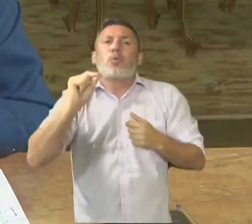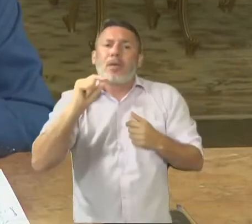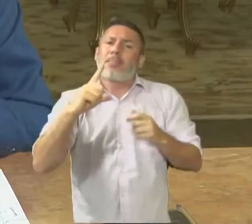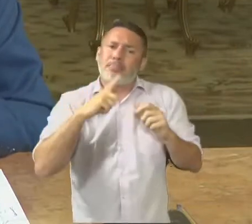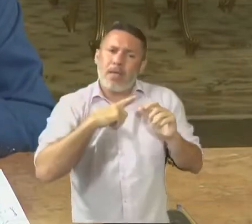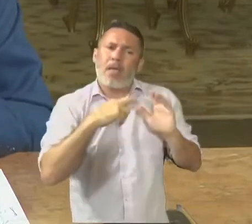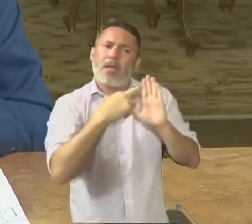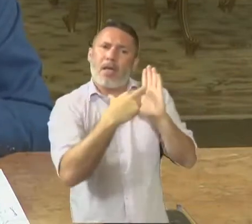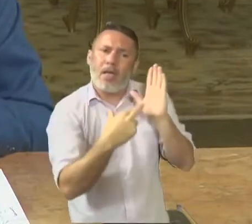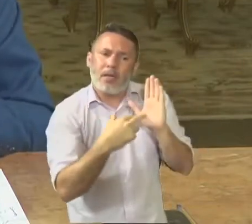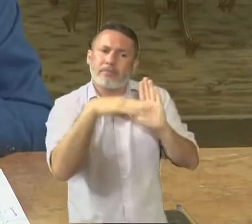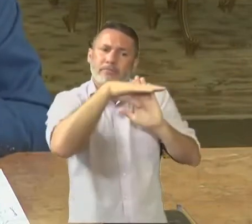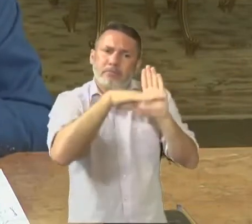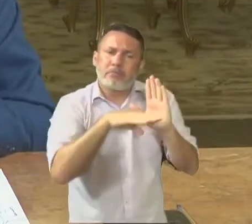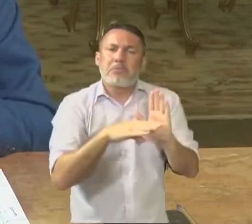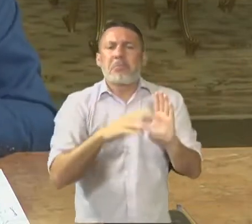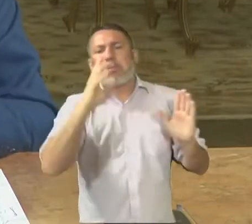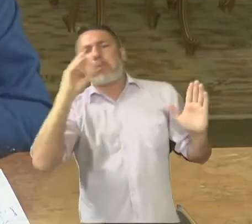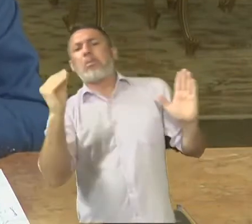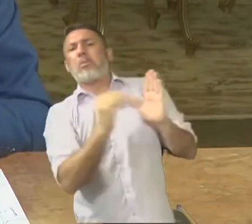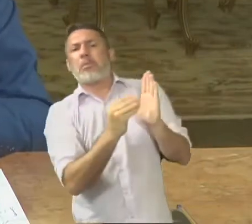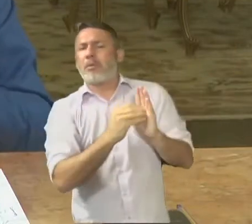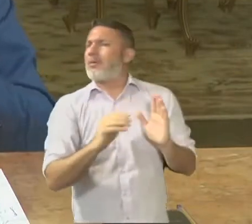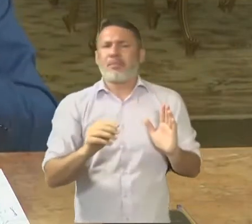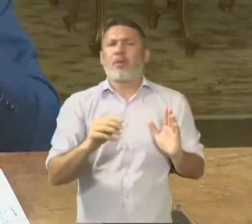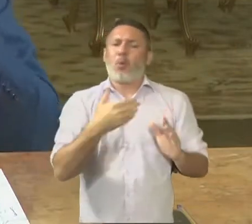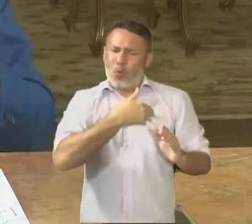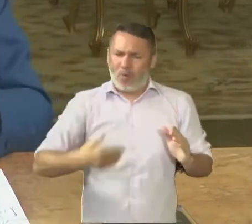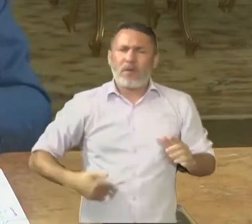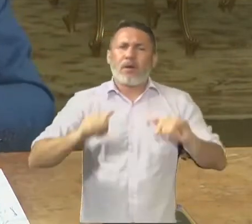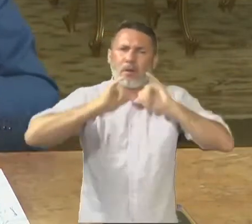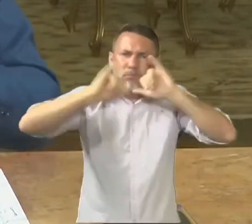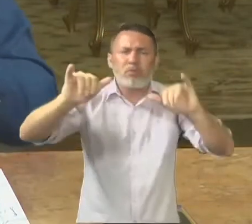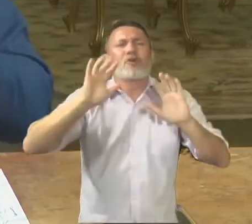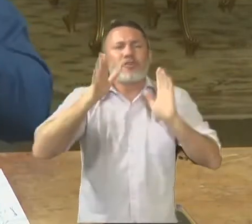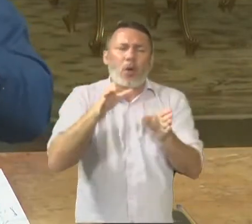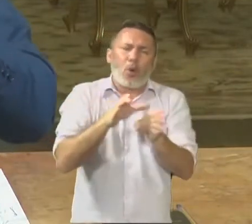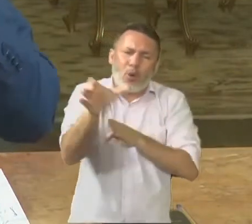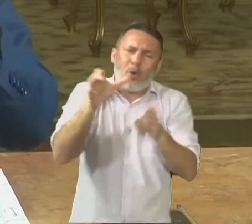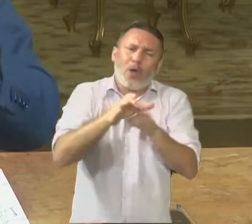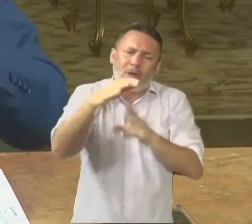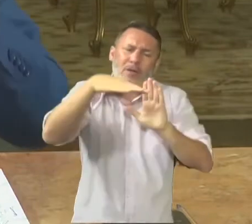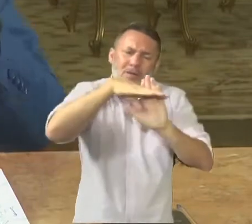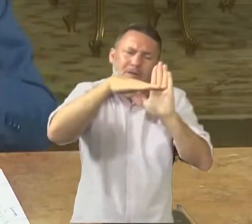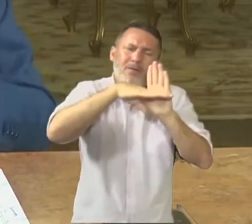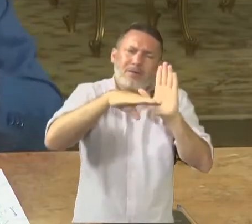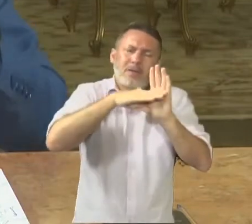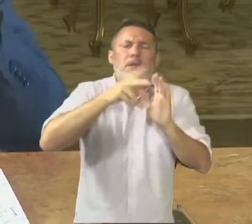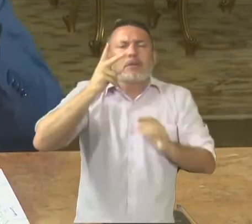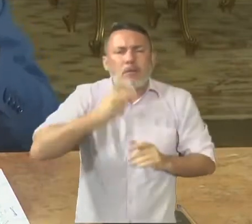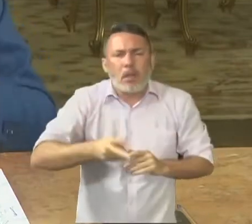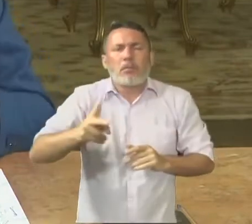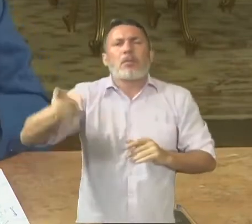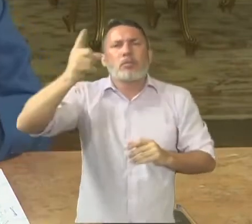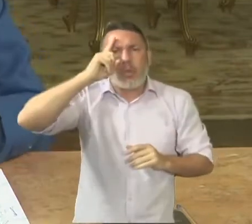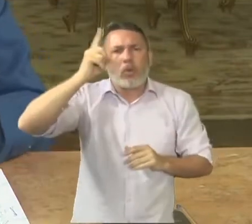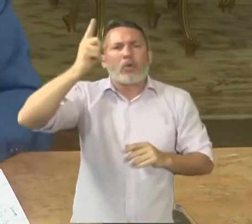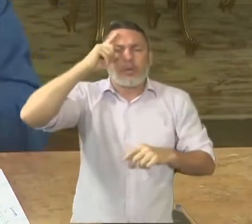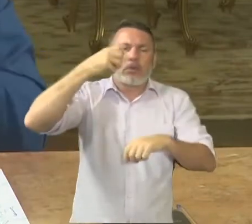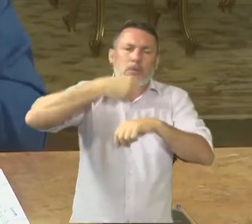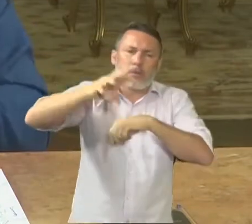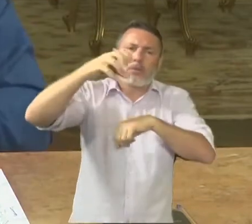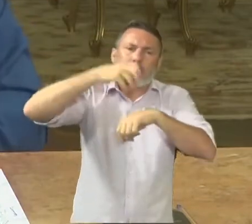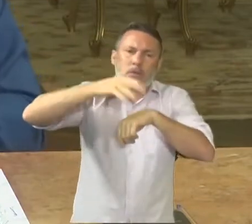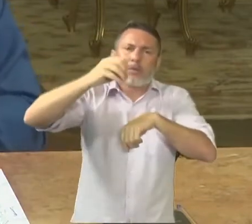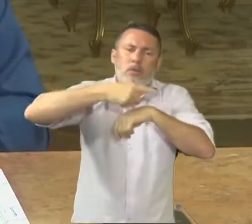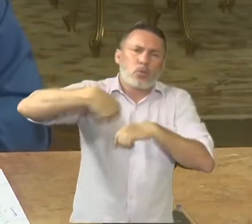protocolos que nós já publicamos todos e as orientações gerais que nós falamos praticamente todos os dias. Então,